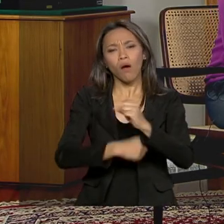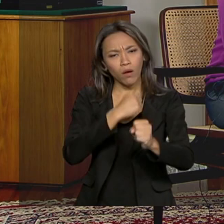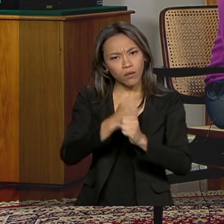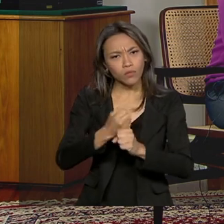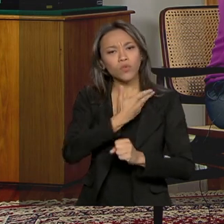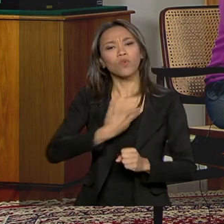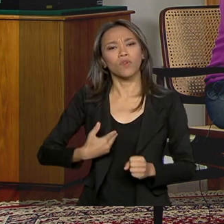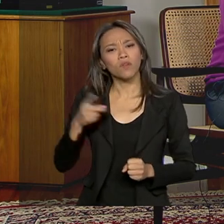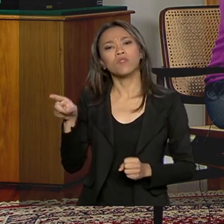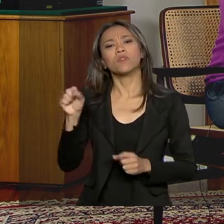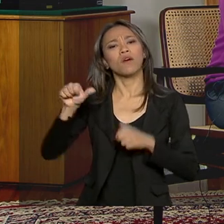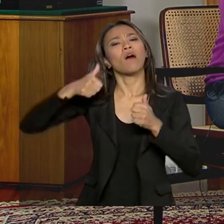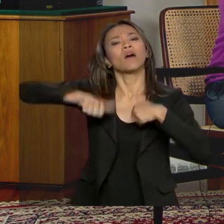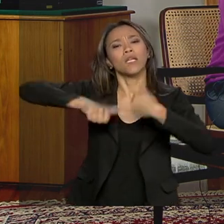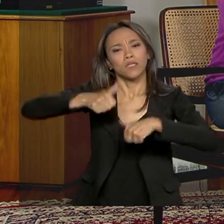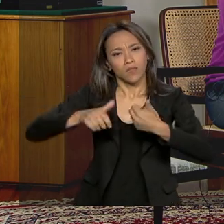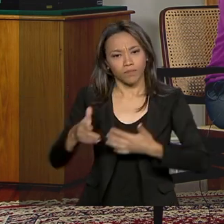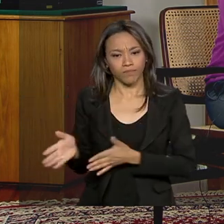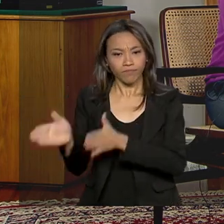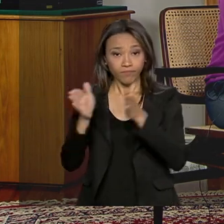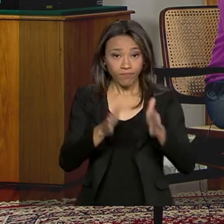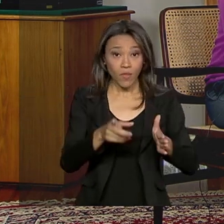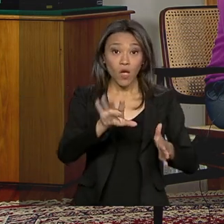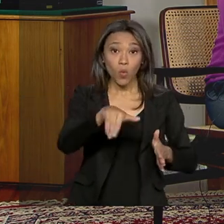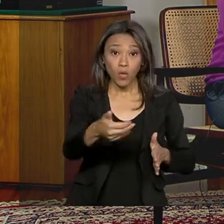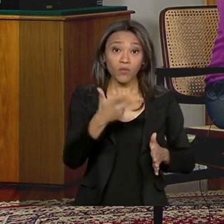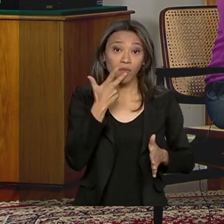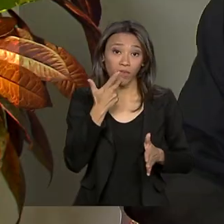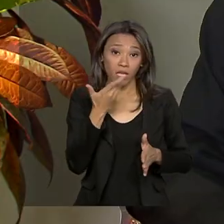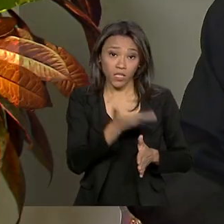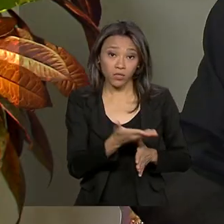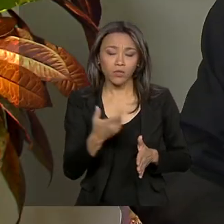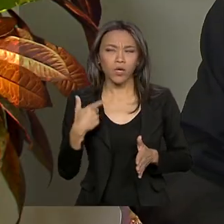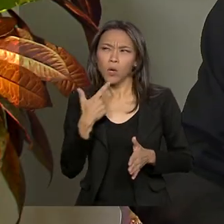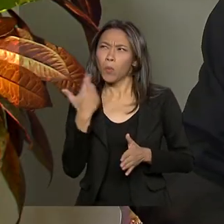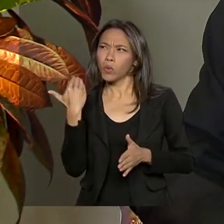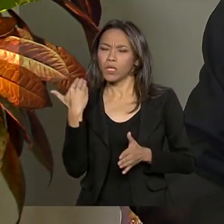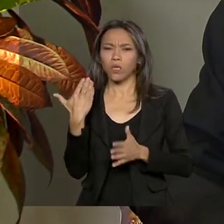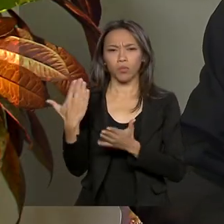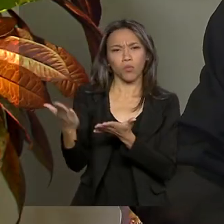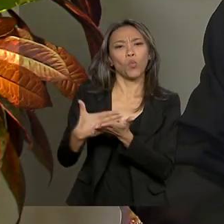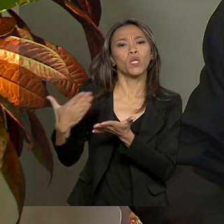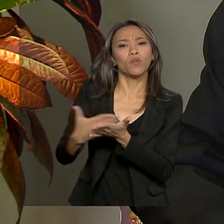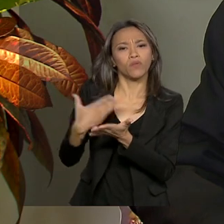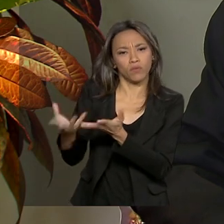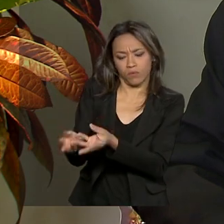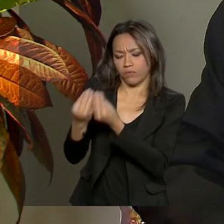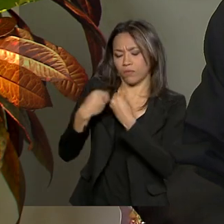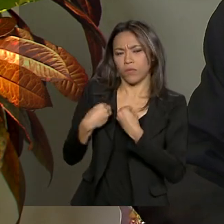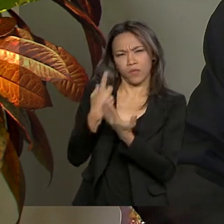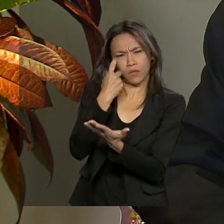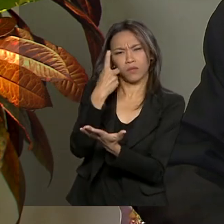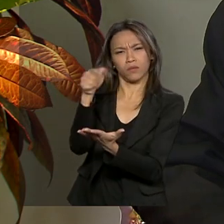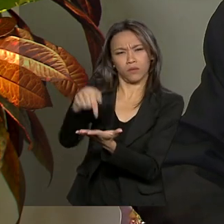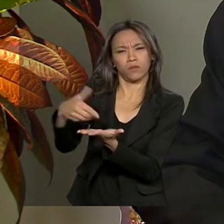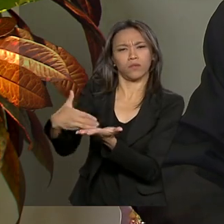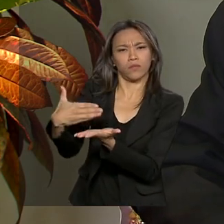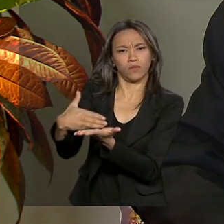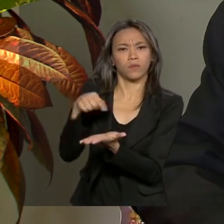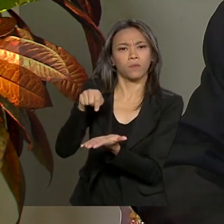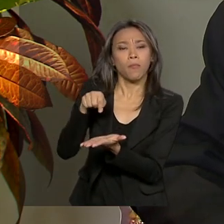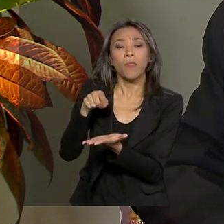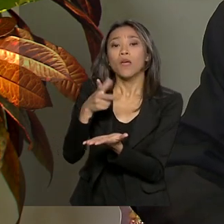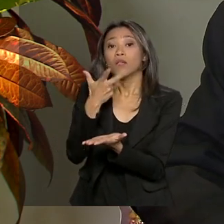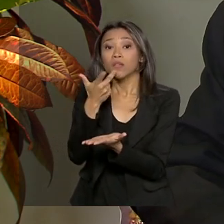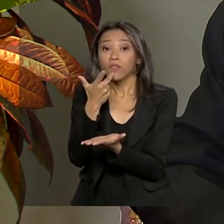Eu quando falava isso, eu não tinha conhecimento de um livro que eu estou lendo agora. Ganhei há pouco tempo e é um livro muito interessante. Chama-se